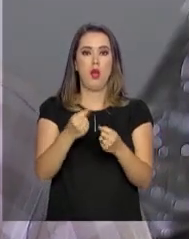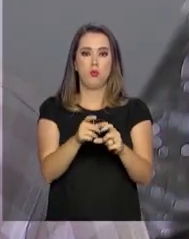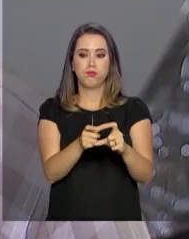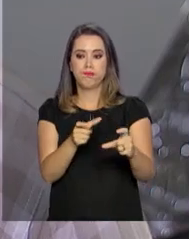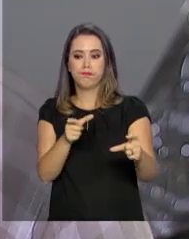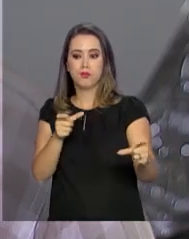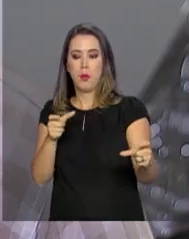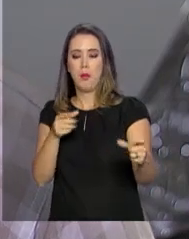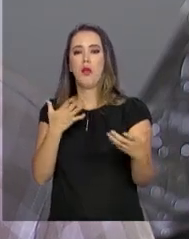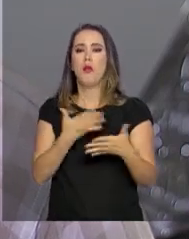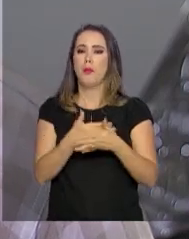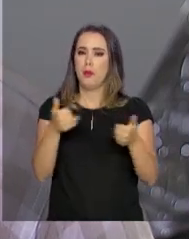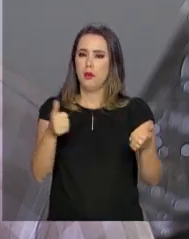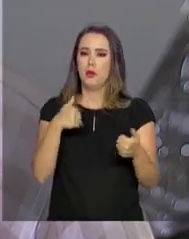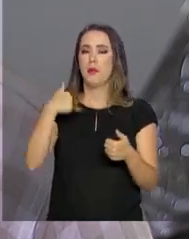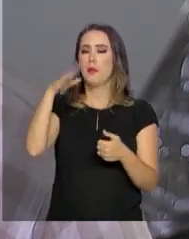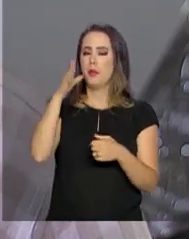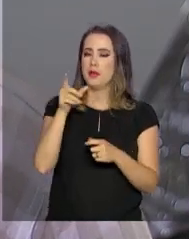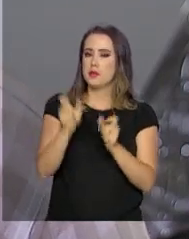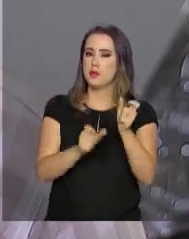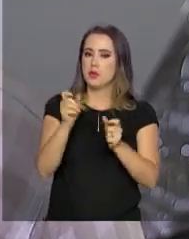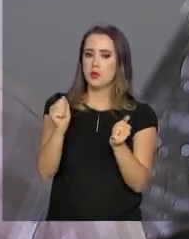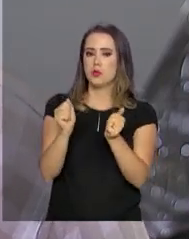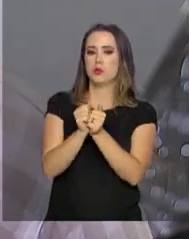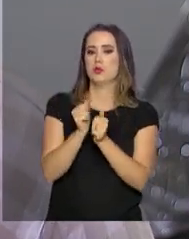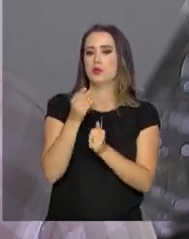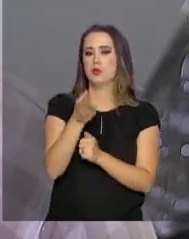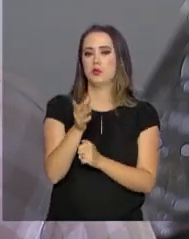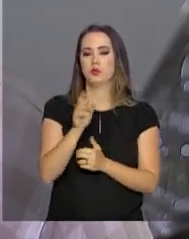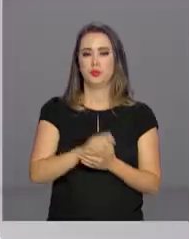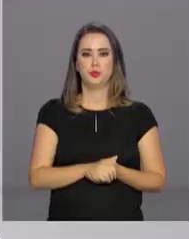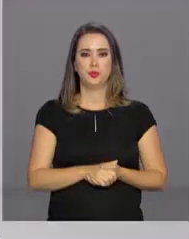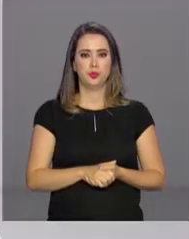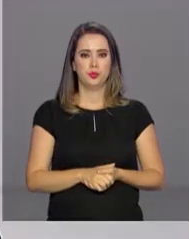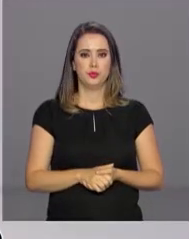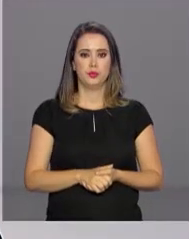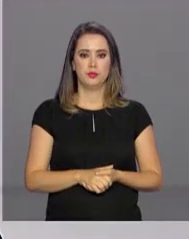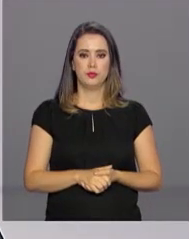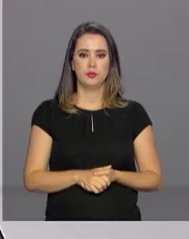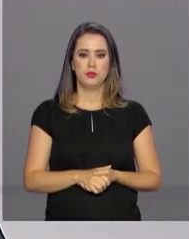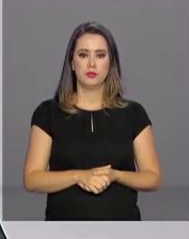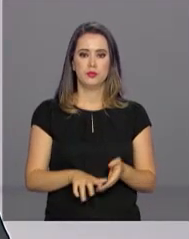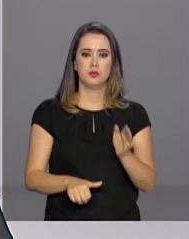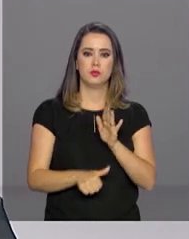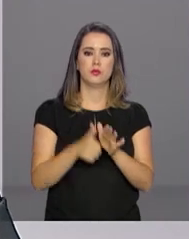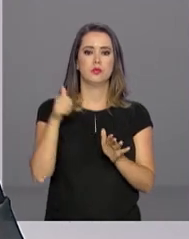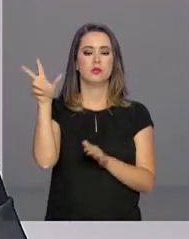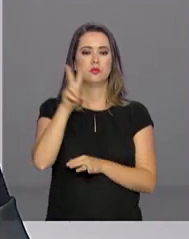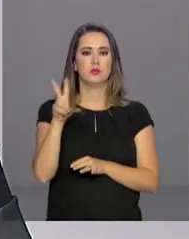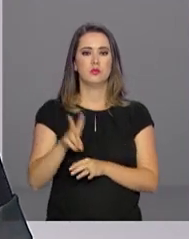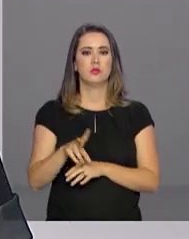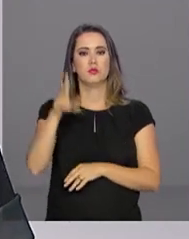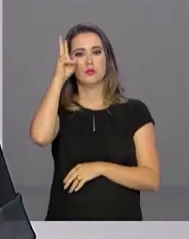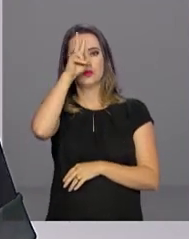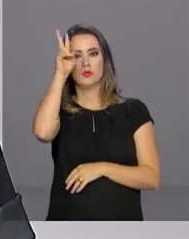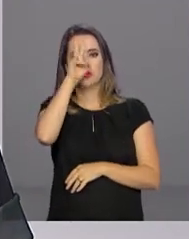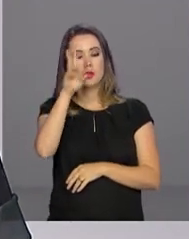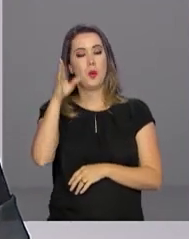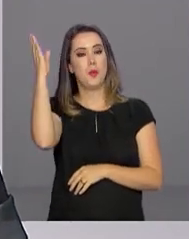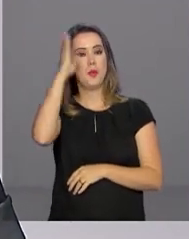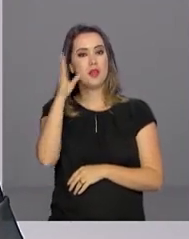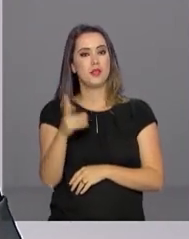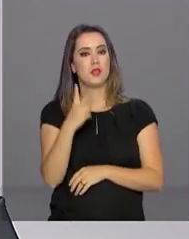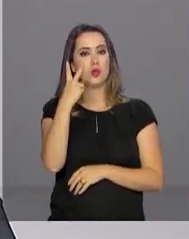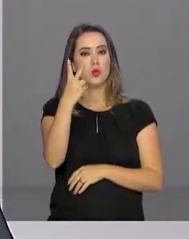facilidade maior em estar transportando esses nossos pacientes. Pela primeira vez na história, o Brasil ganhou duas